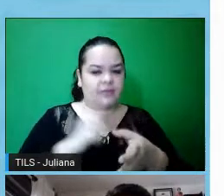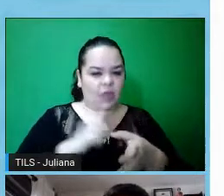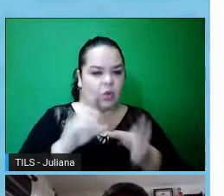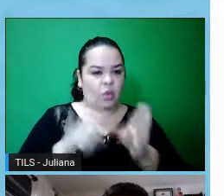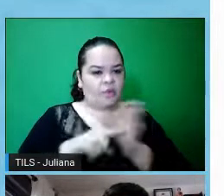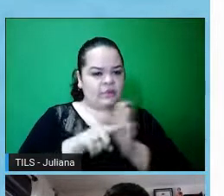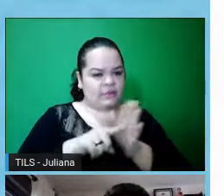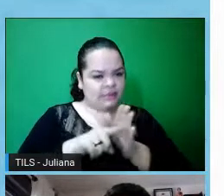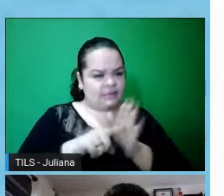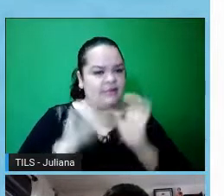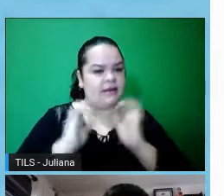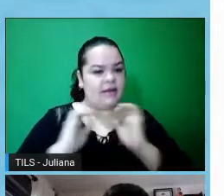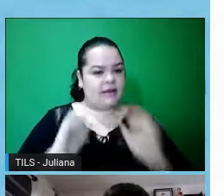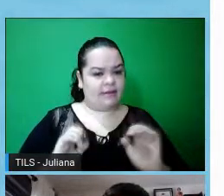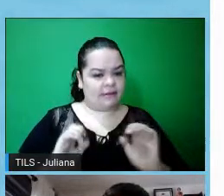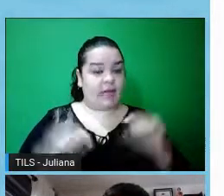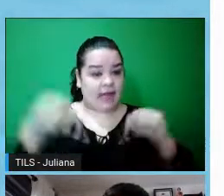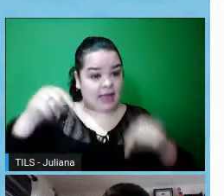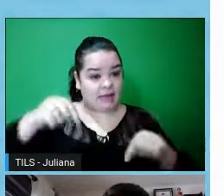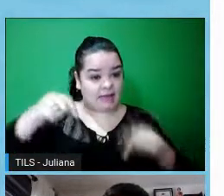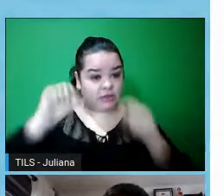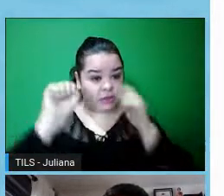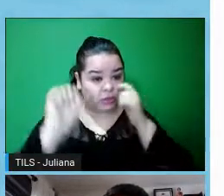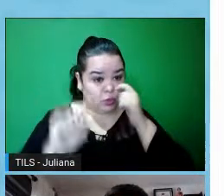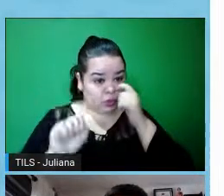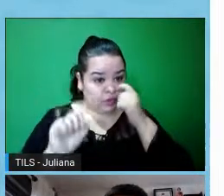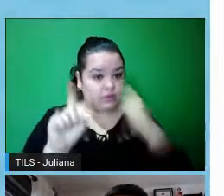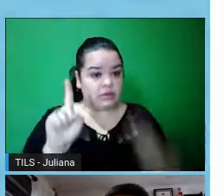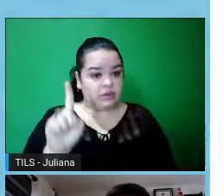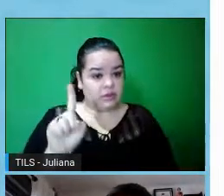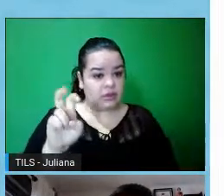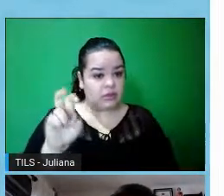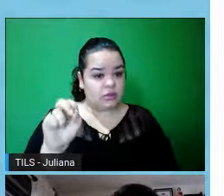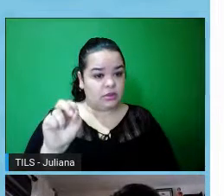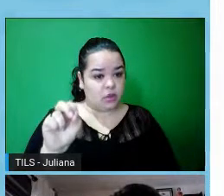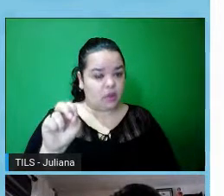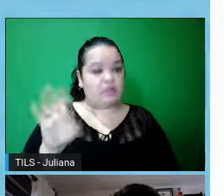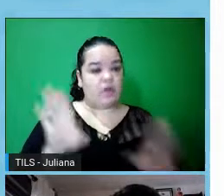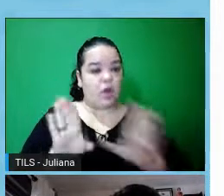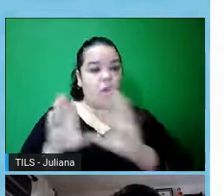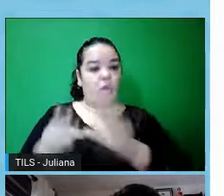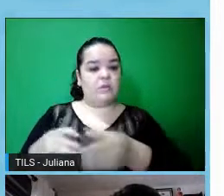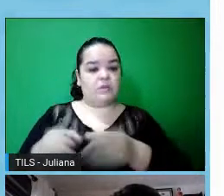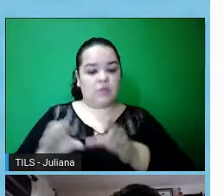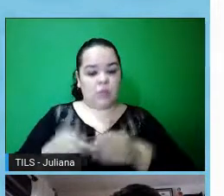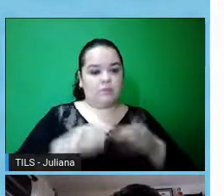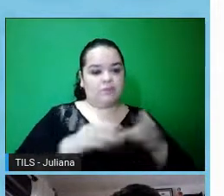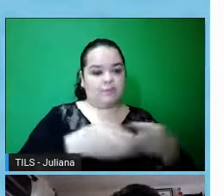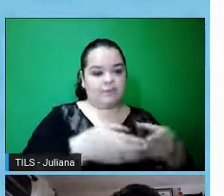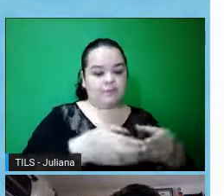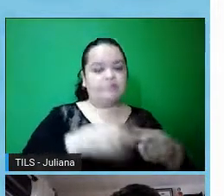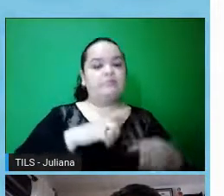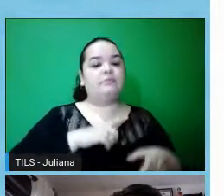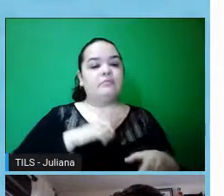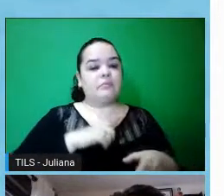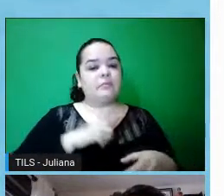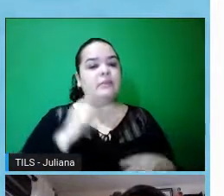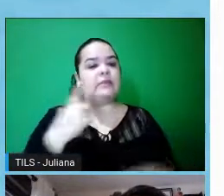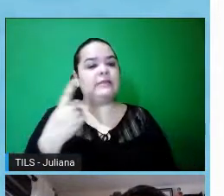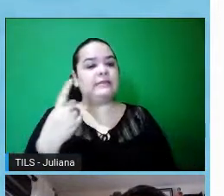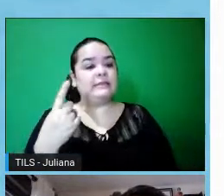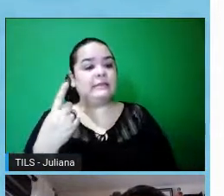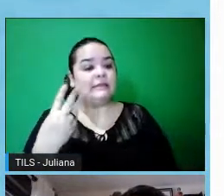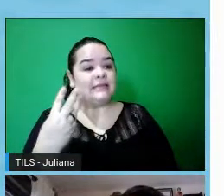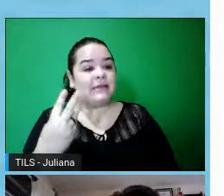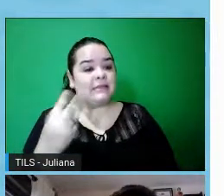parte, né, 150 aqui na região sul, e no total de pessoas, como vocês podem observar, quase 13 mil